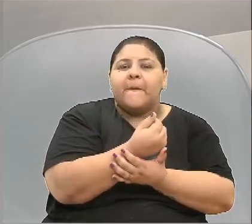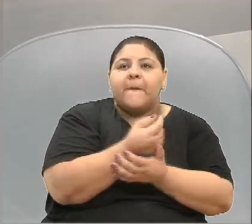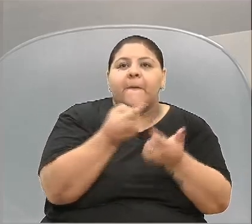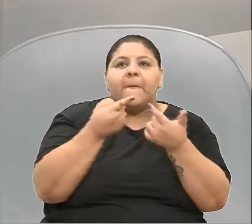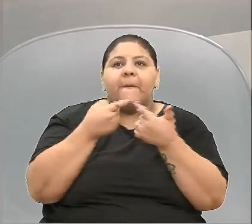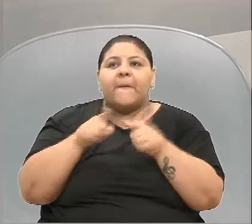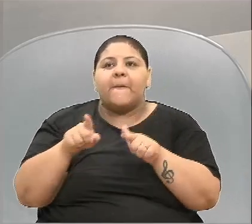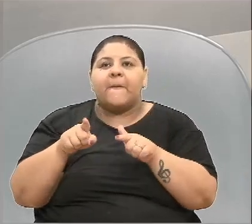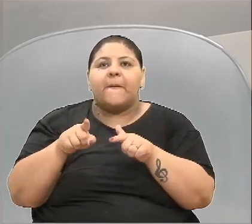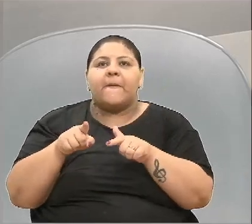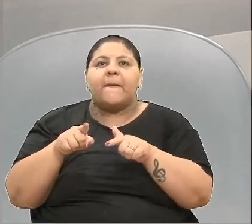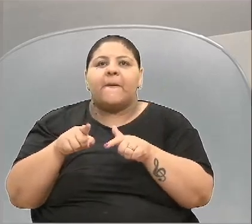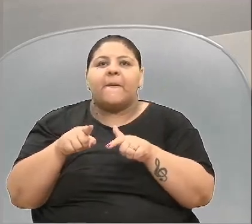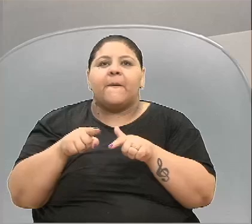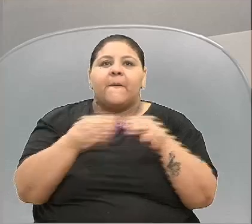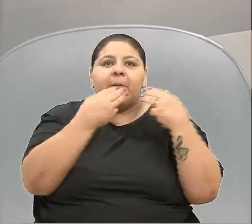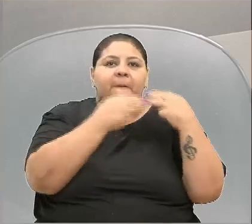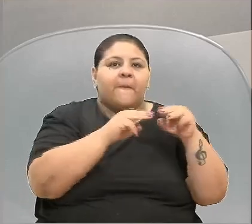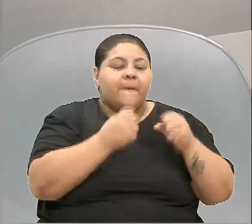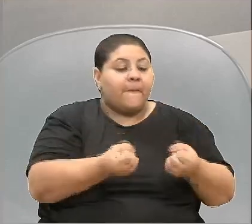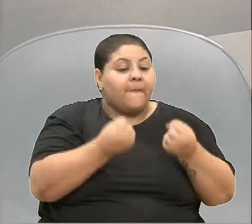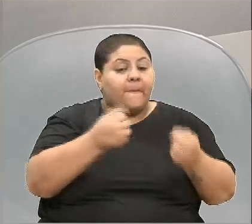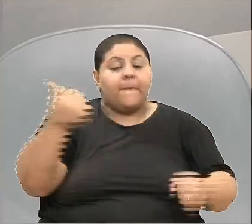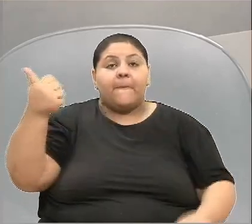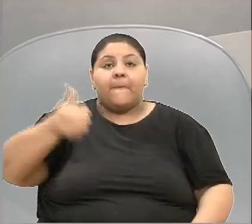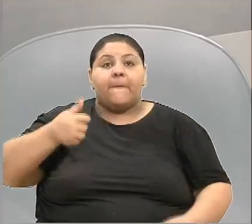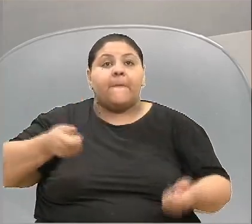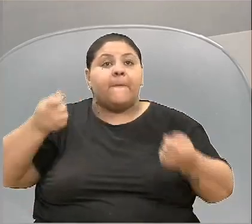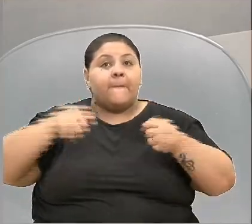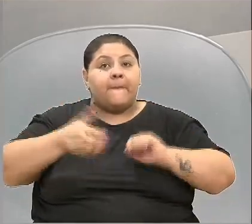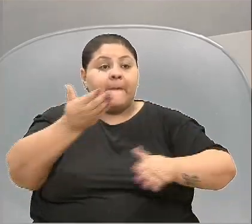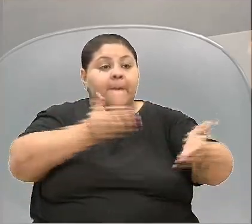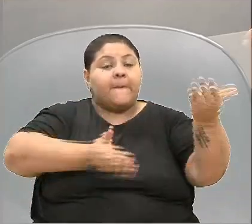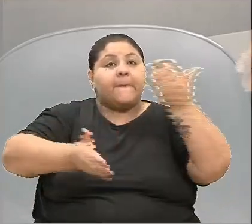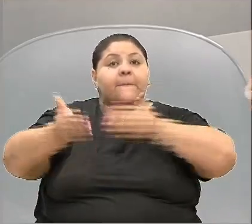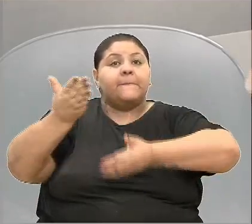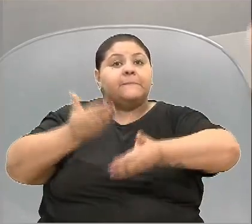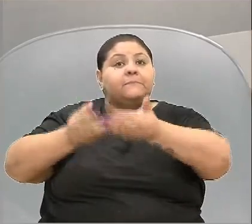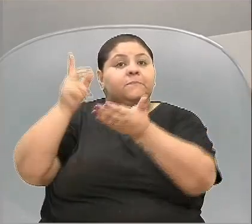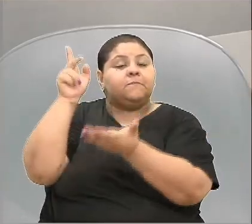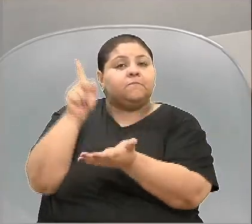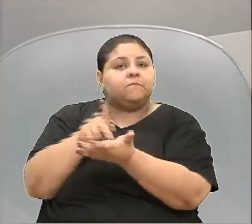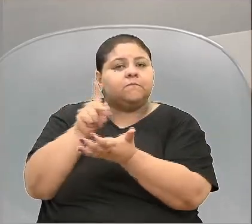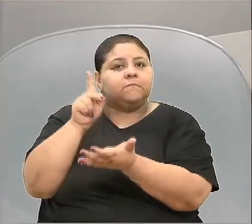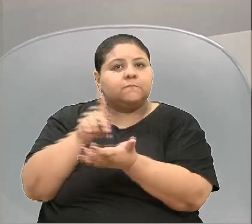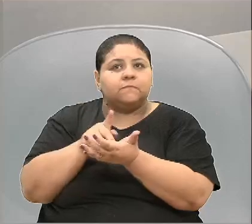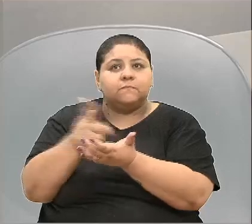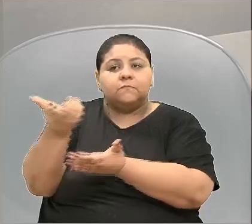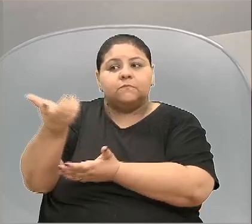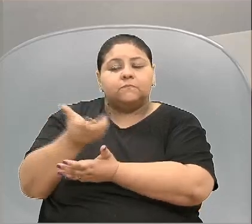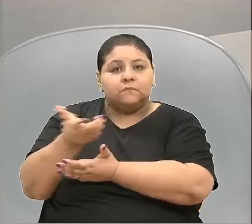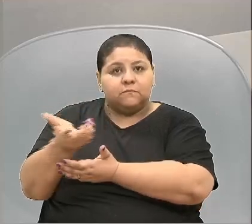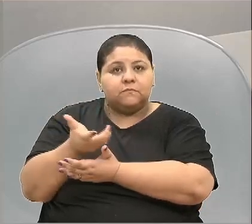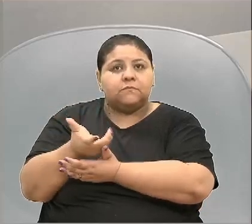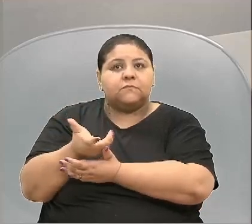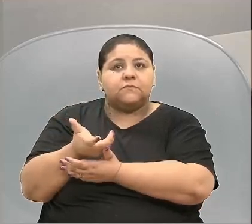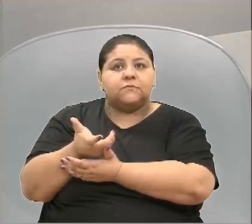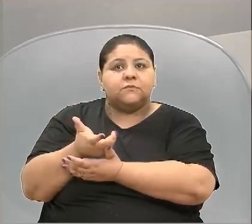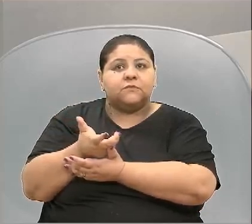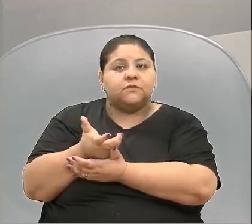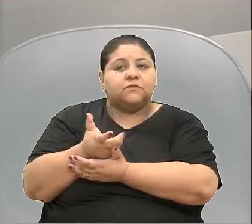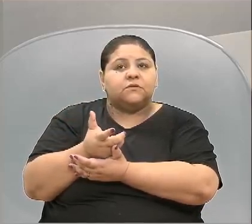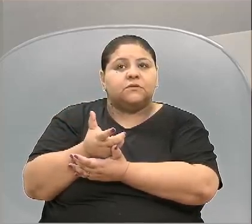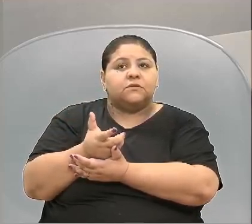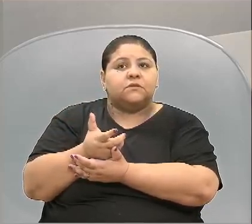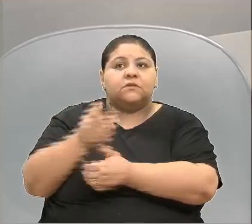questão do subsídio de máquina pesada, primeiro precisa-se atender aquele que realmente quer e é produtor,